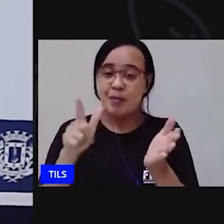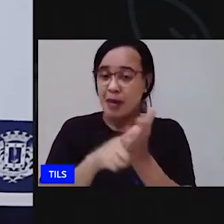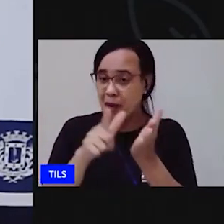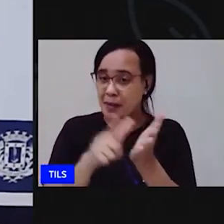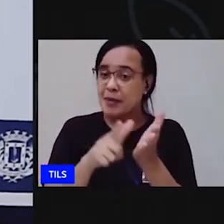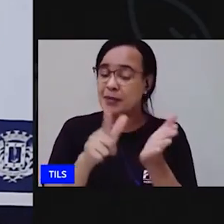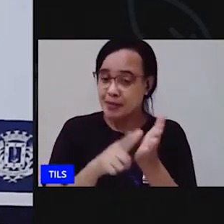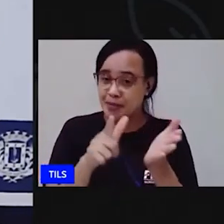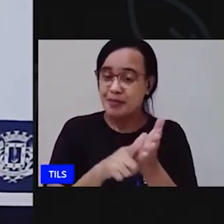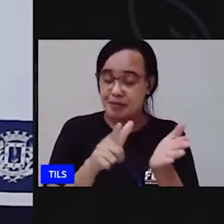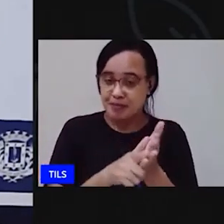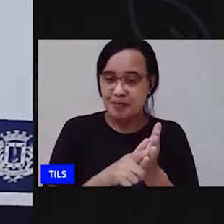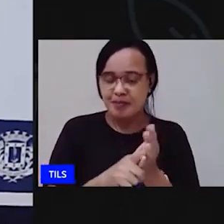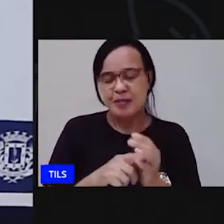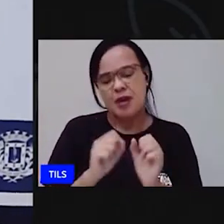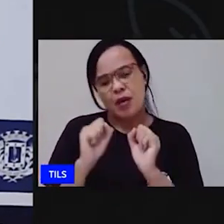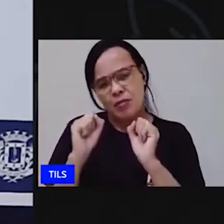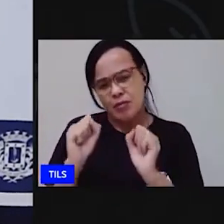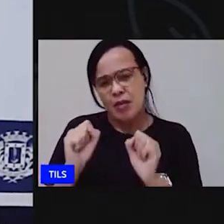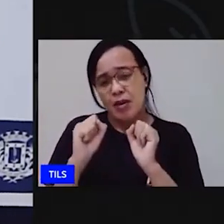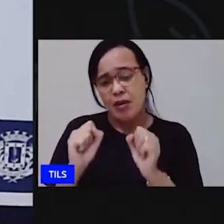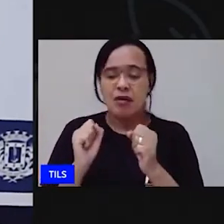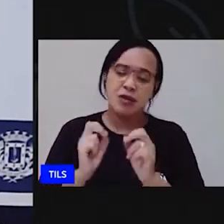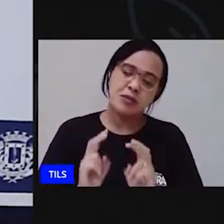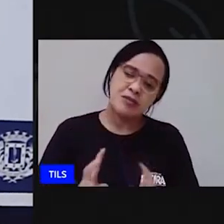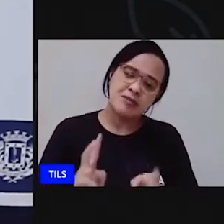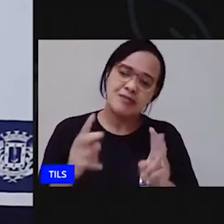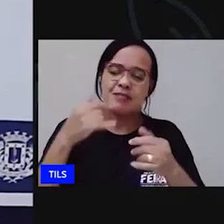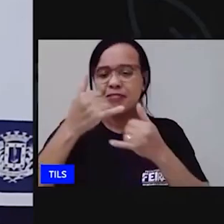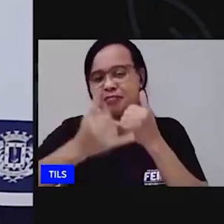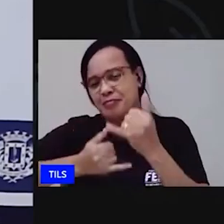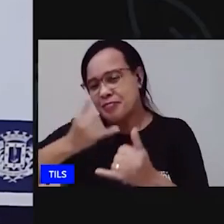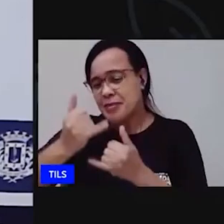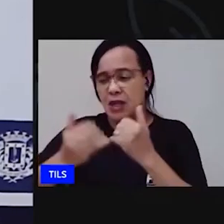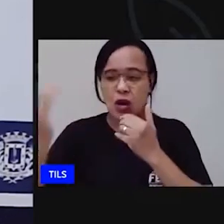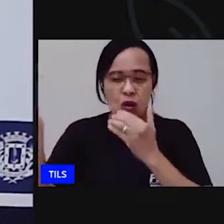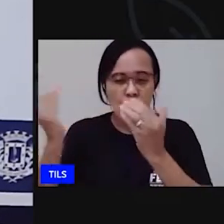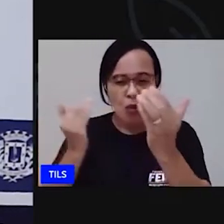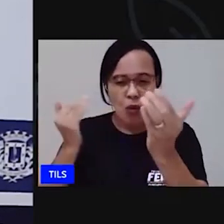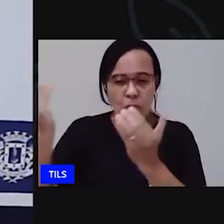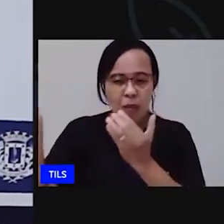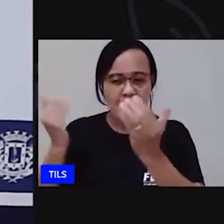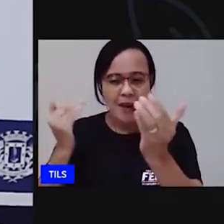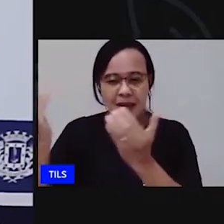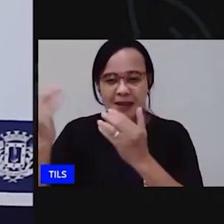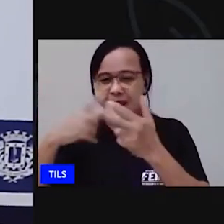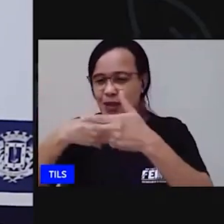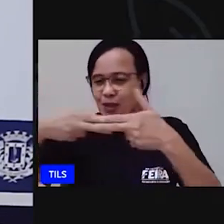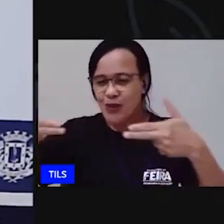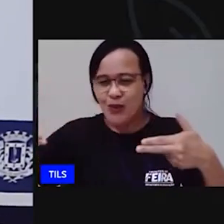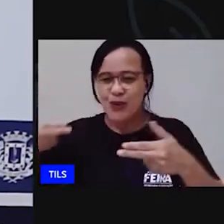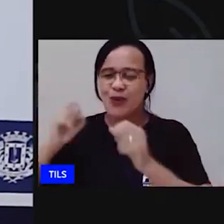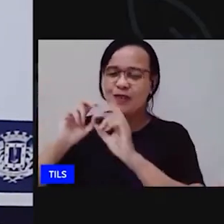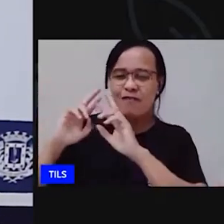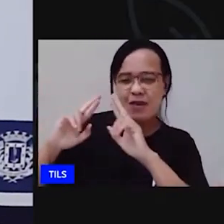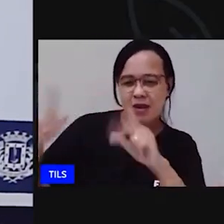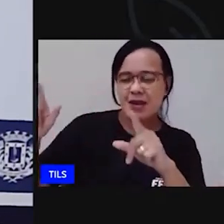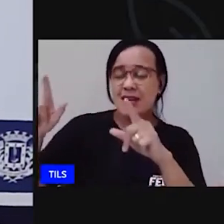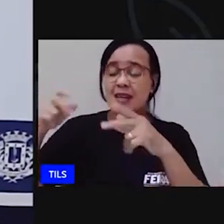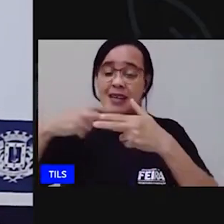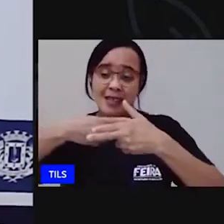você pode continuar comparando diferentes objetos aí na sua casa alimentos